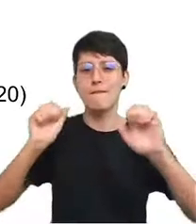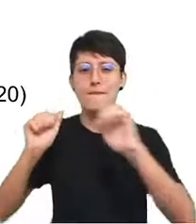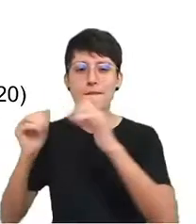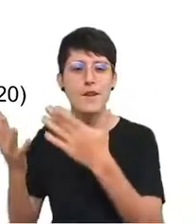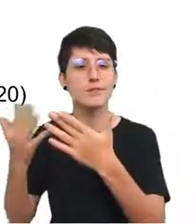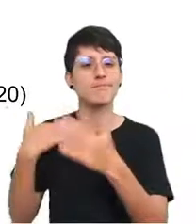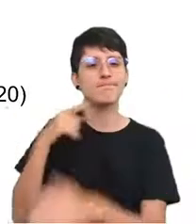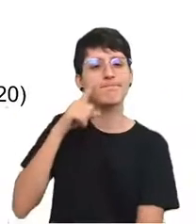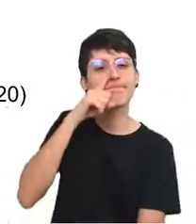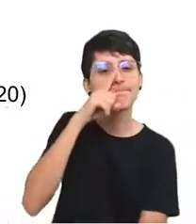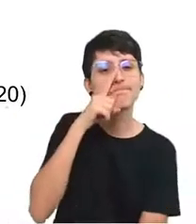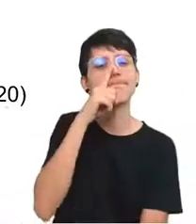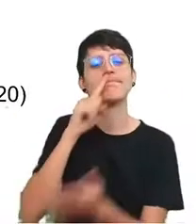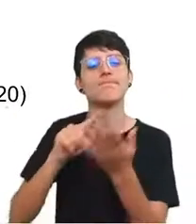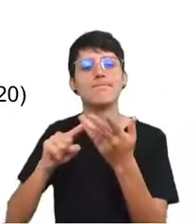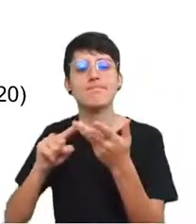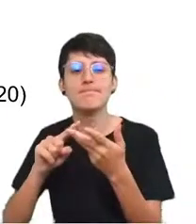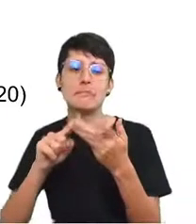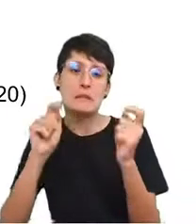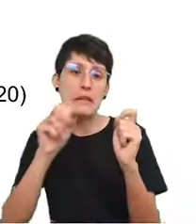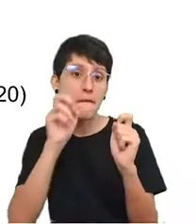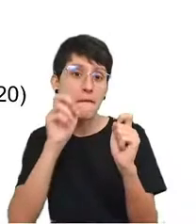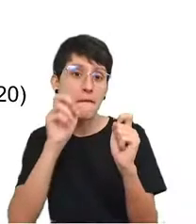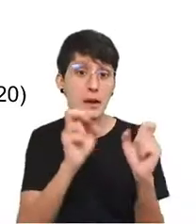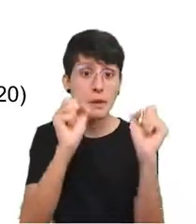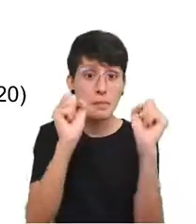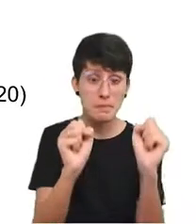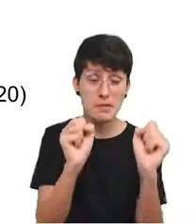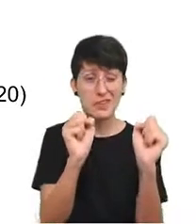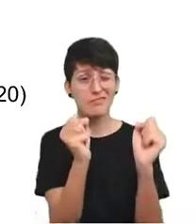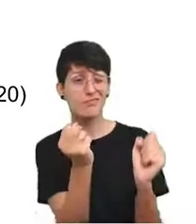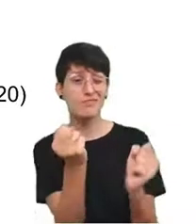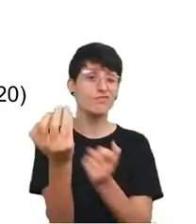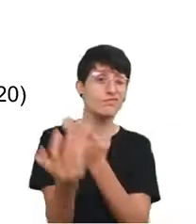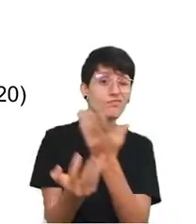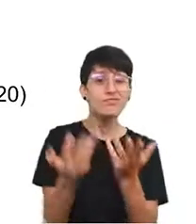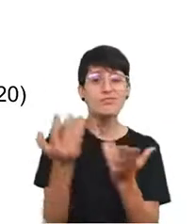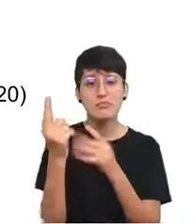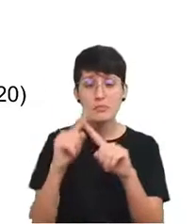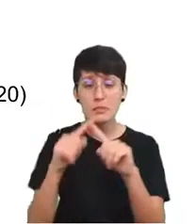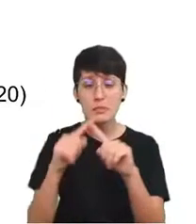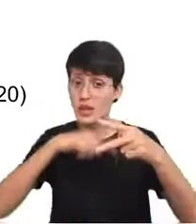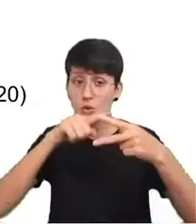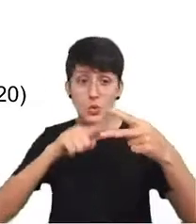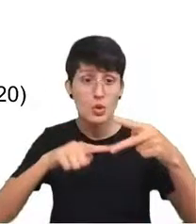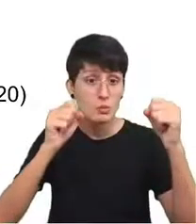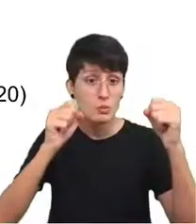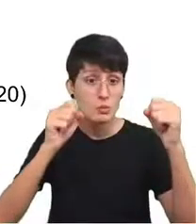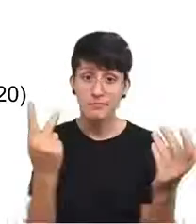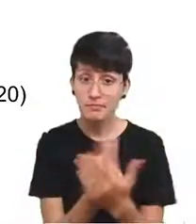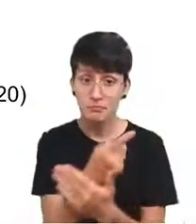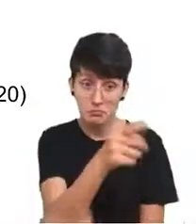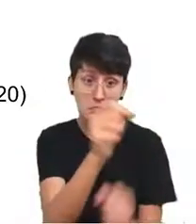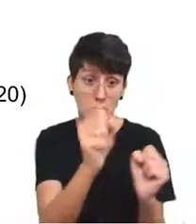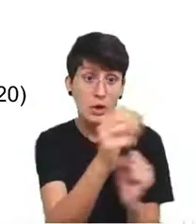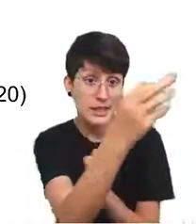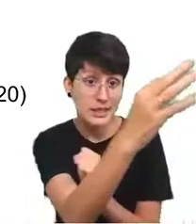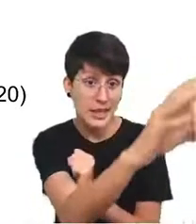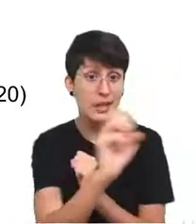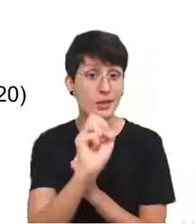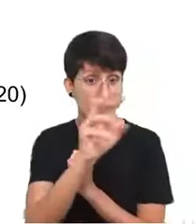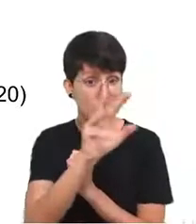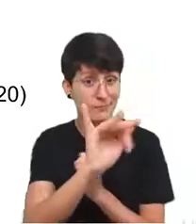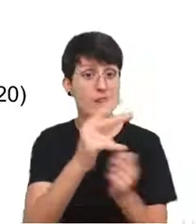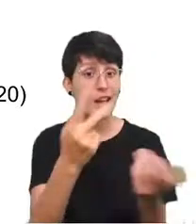estatística podem olhar, claro que isso pode ser intimidador, mas há duas coisas só que podem acontecer. Ou você está certo e vai ficar tranquilo,